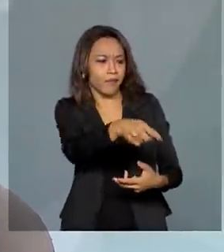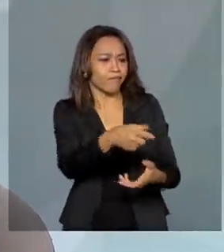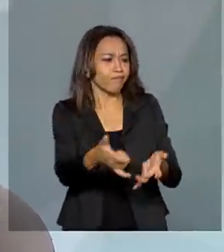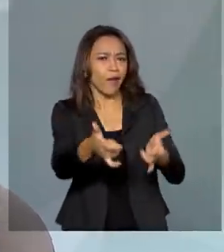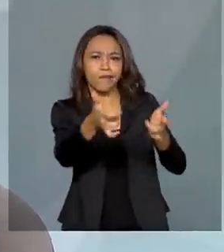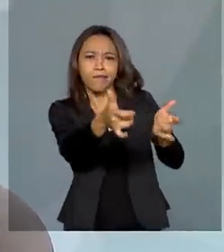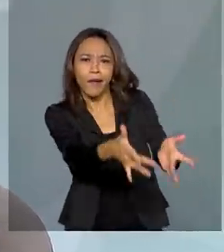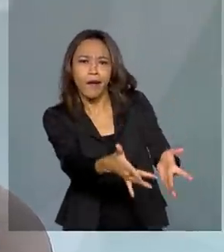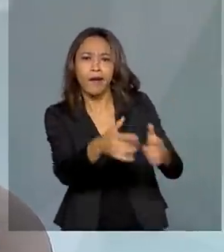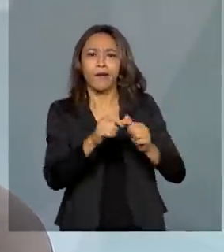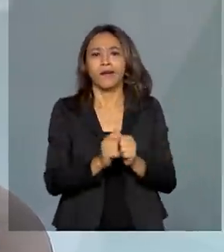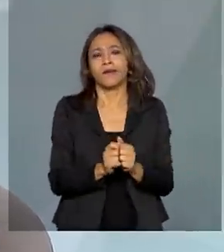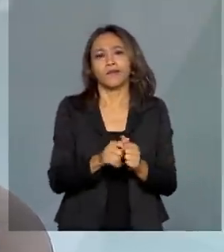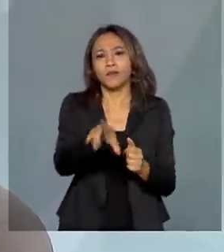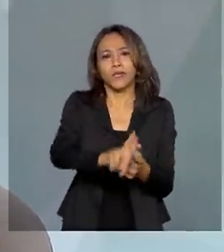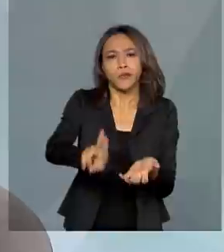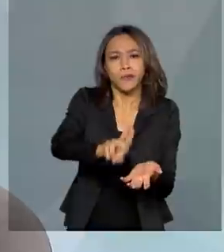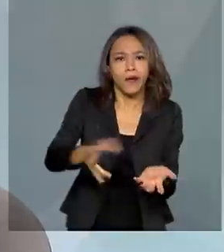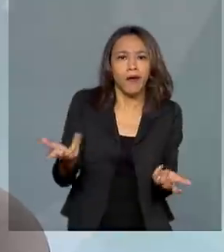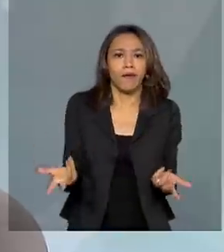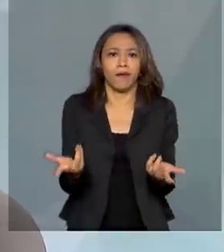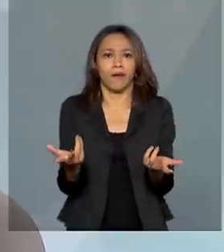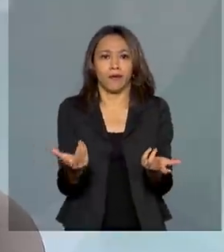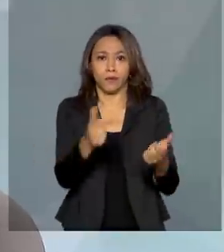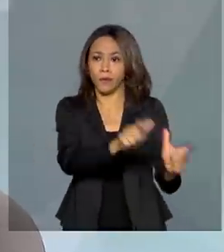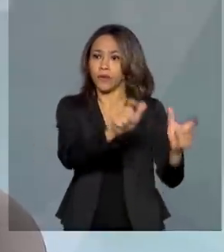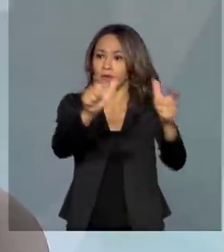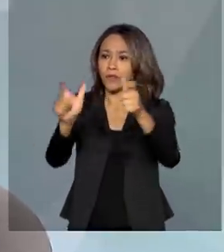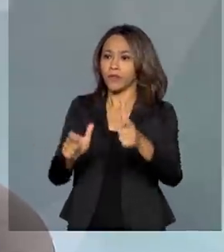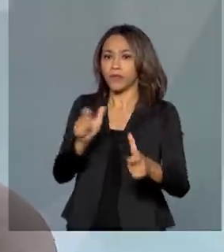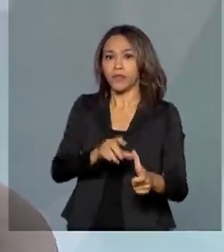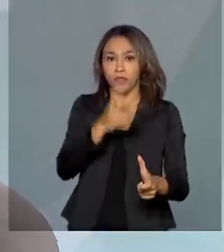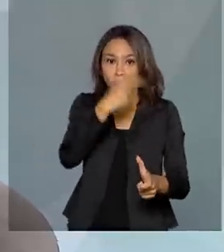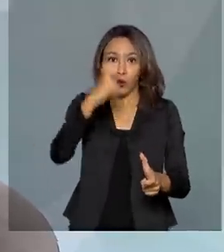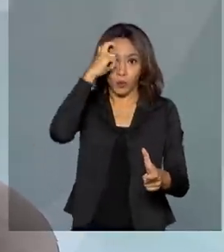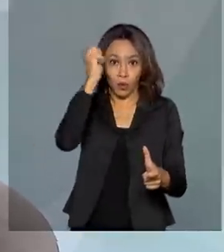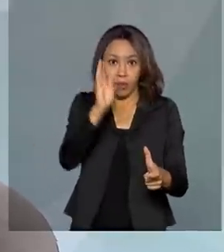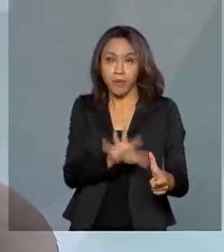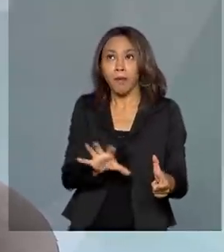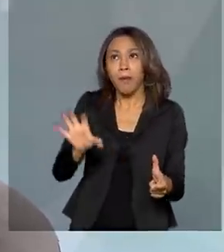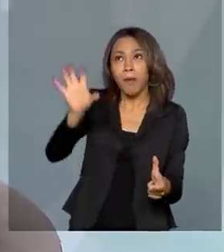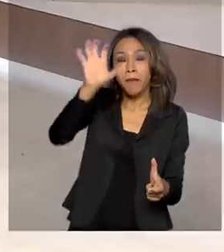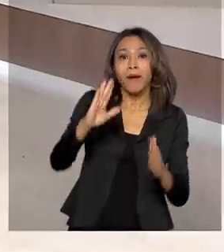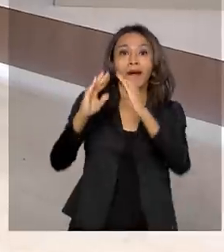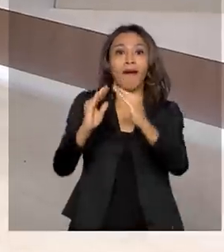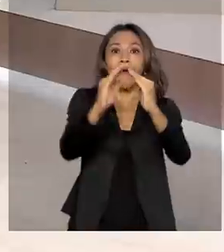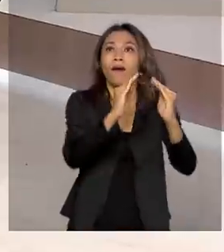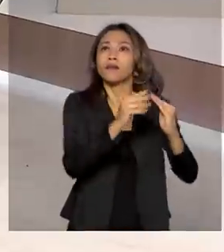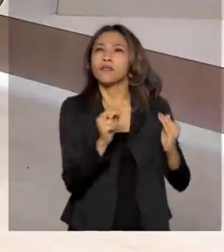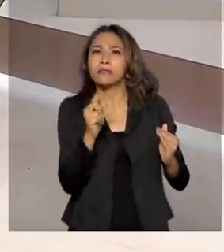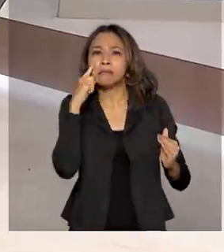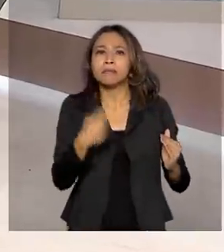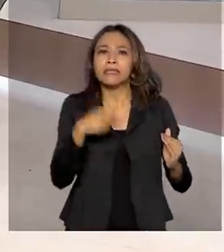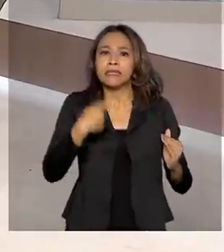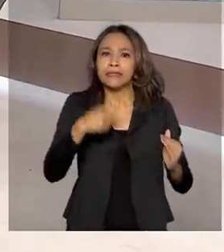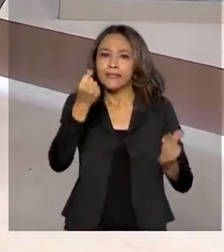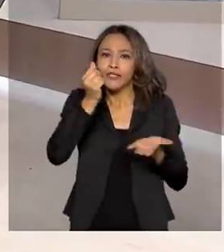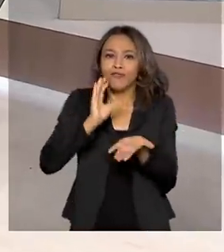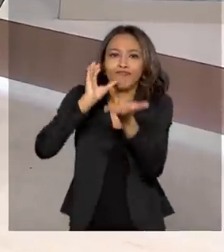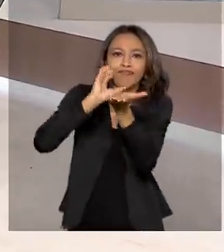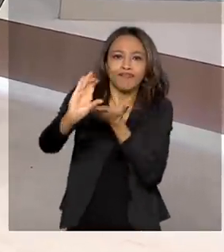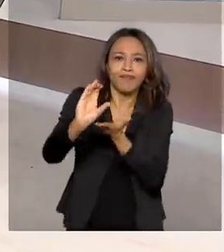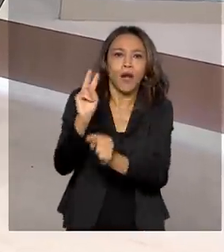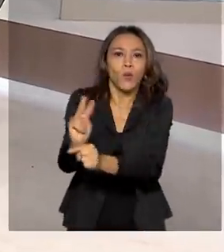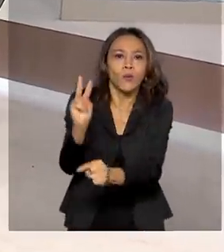subutilizada. Então, a gente está procurando trabalhar mais esses imóveis que carecem de investimento na